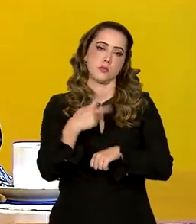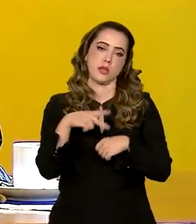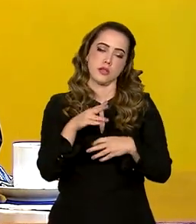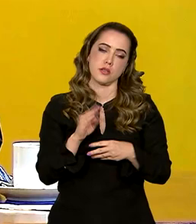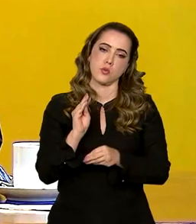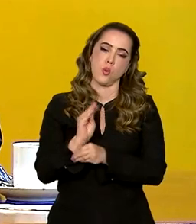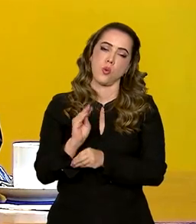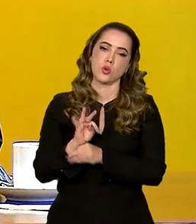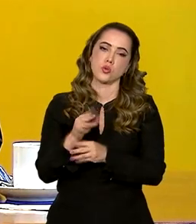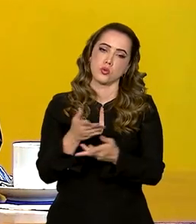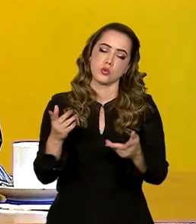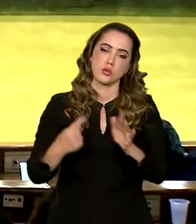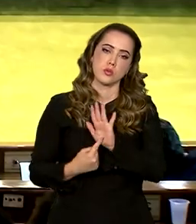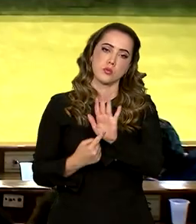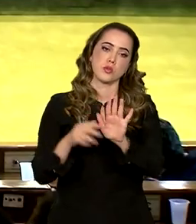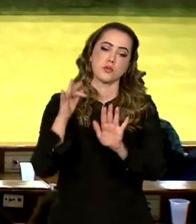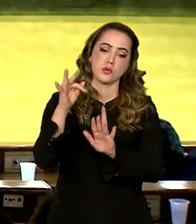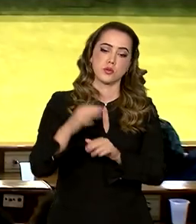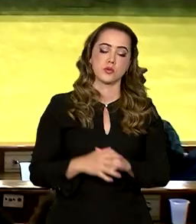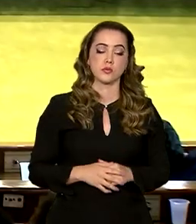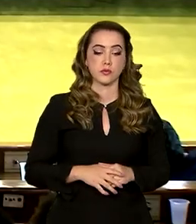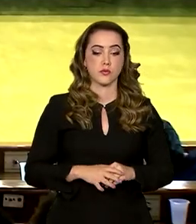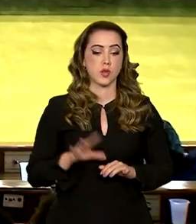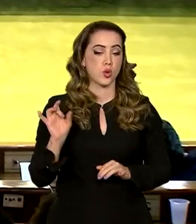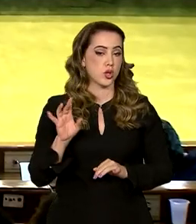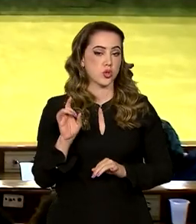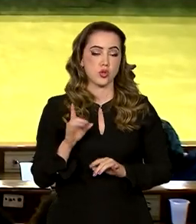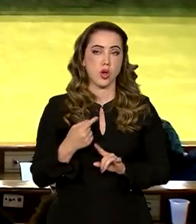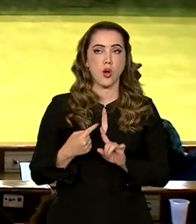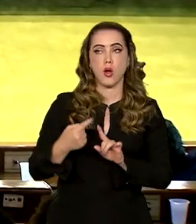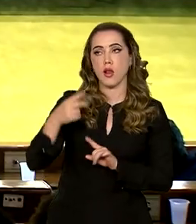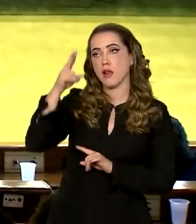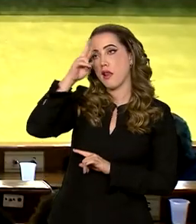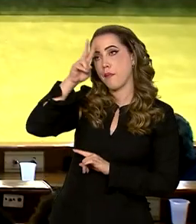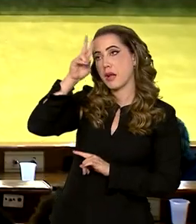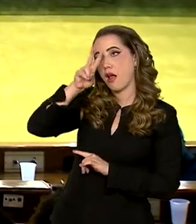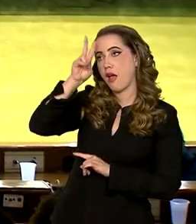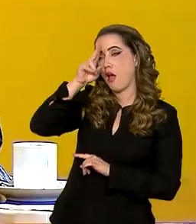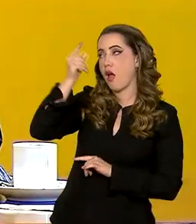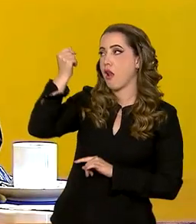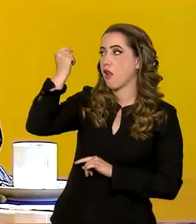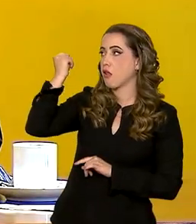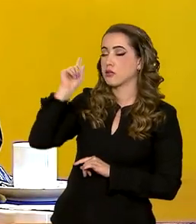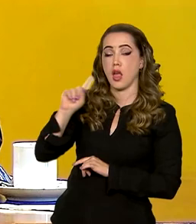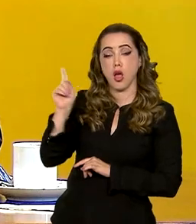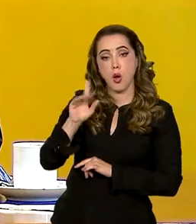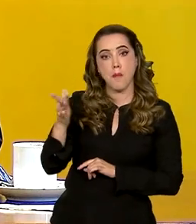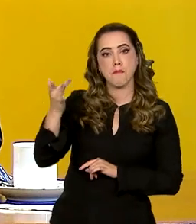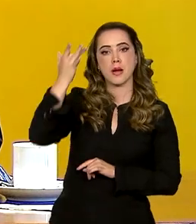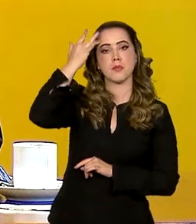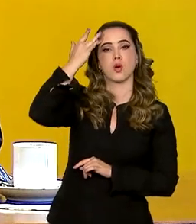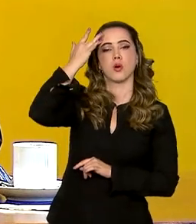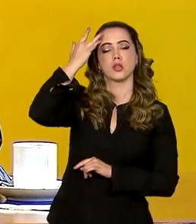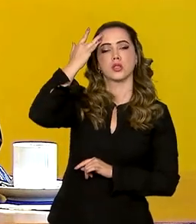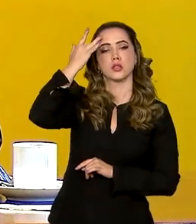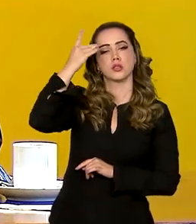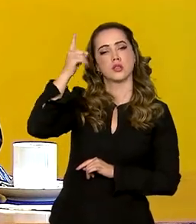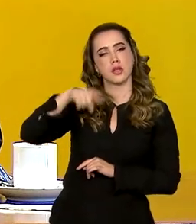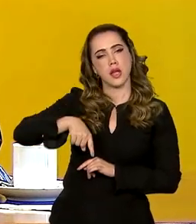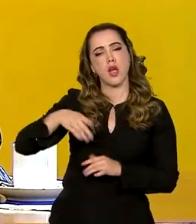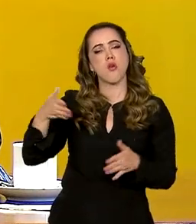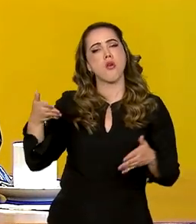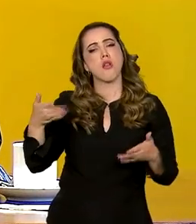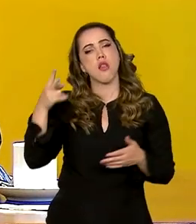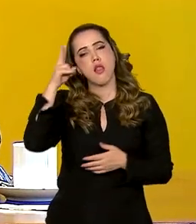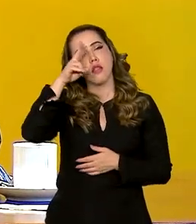trate tudo isso e aponte para o futuro. Não apenas referenciar o passado, porque fazer política de memória é, obviamente, lembrar